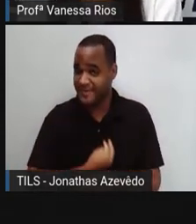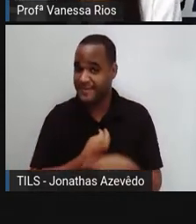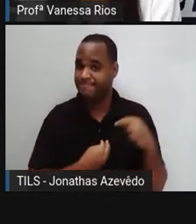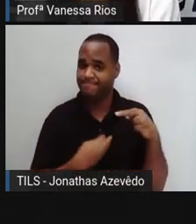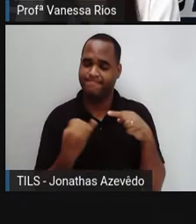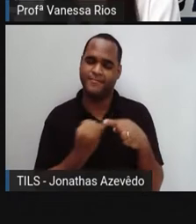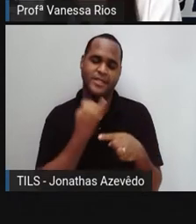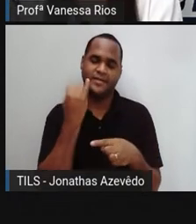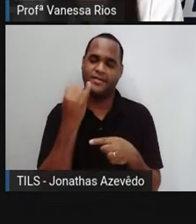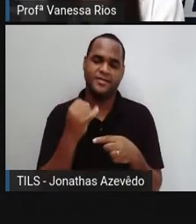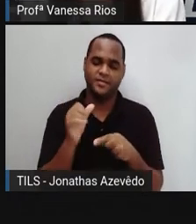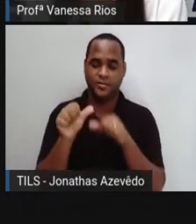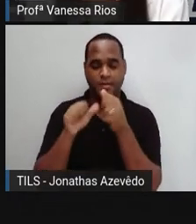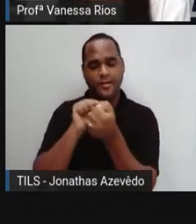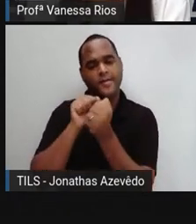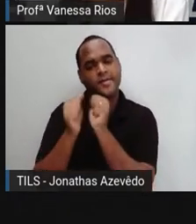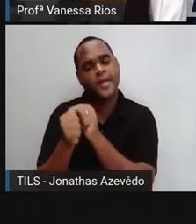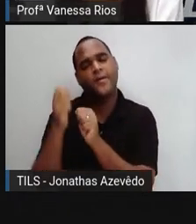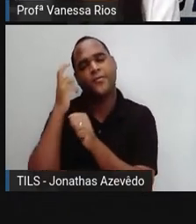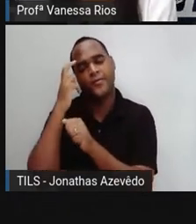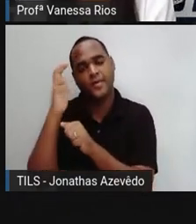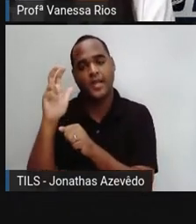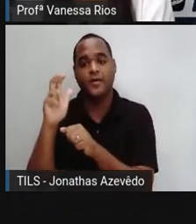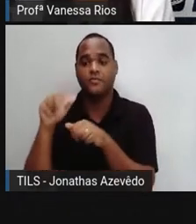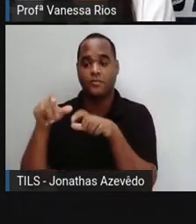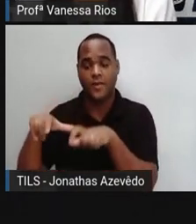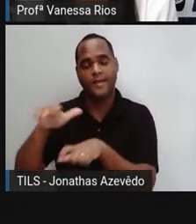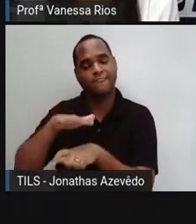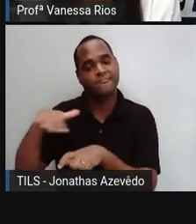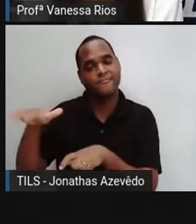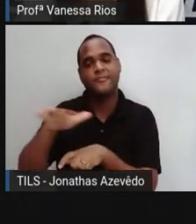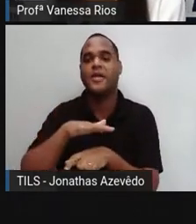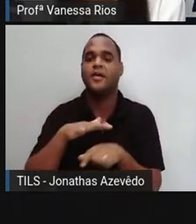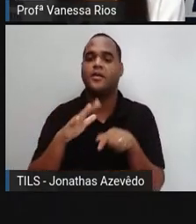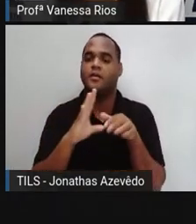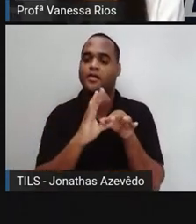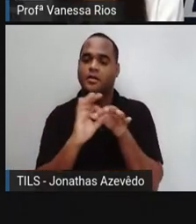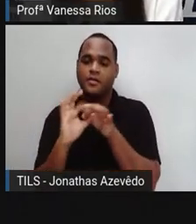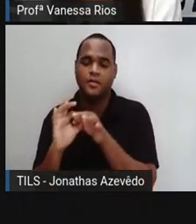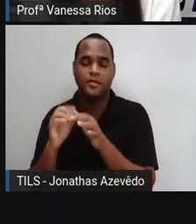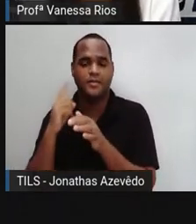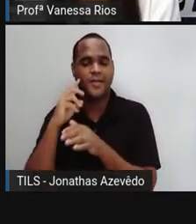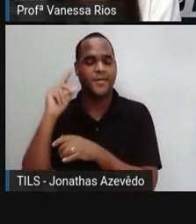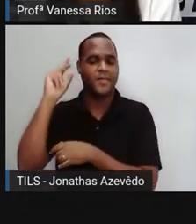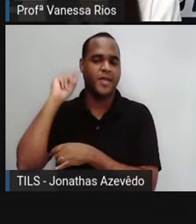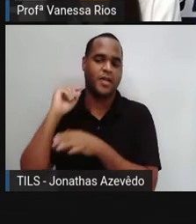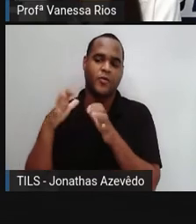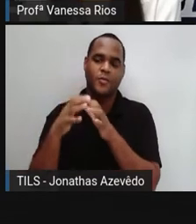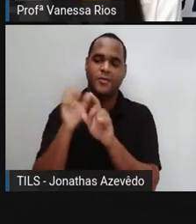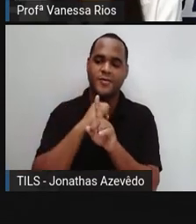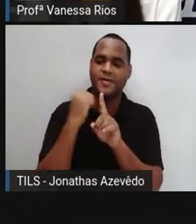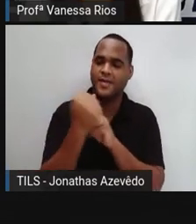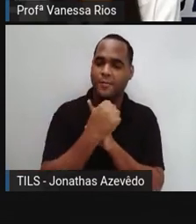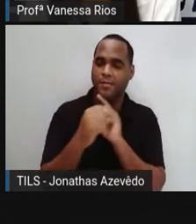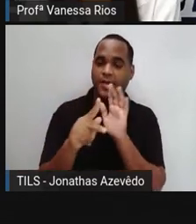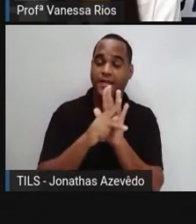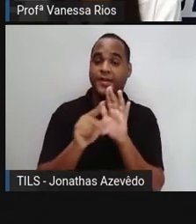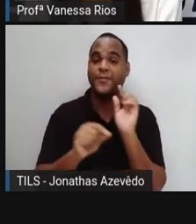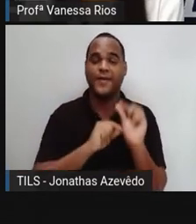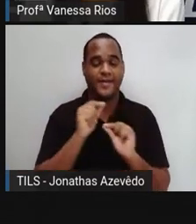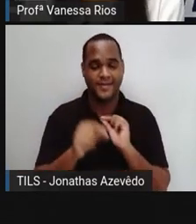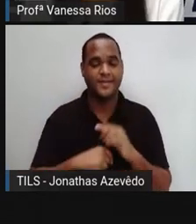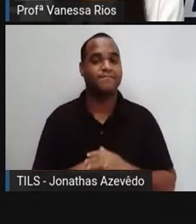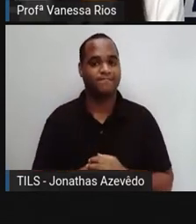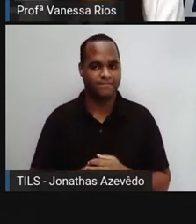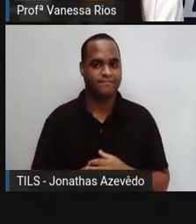Sofre adaptações culturais, regionais, relacionadas à época, ao grupo social que pertencemos.